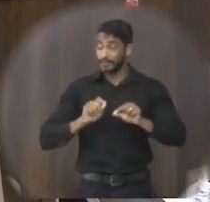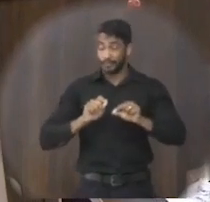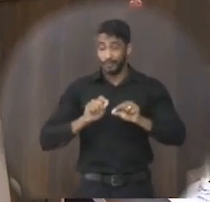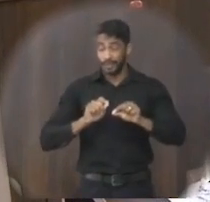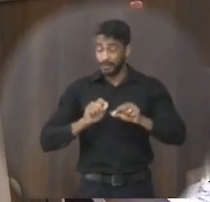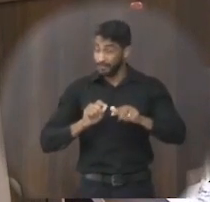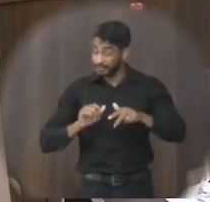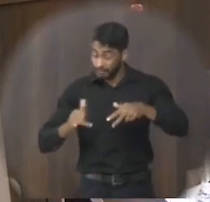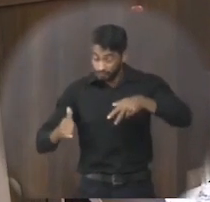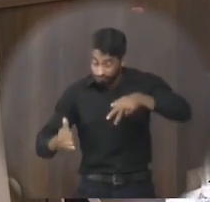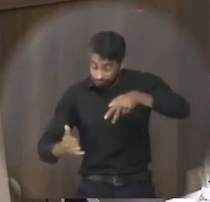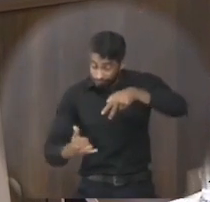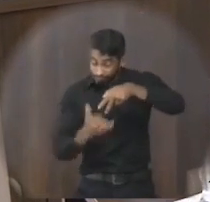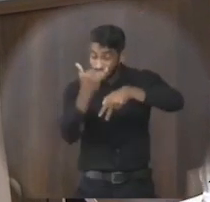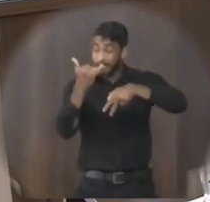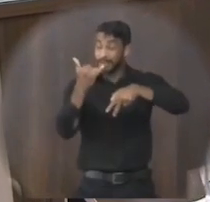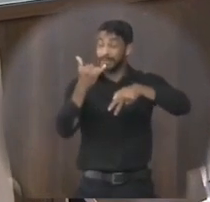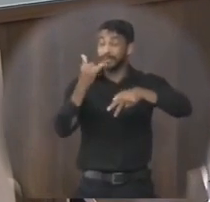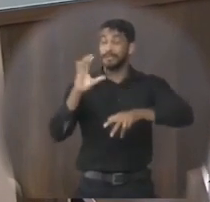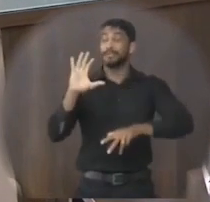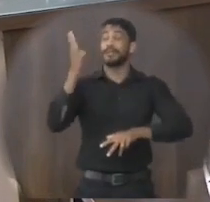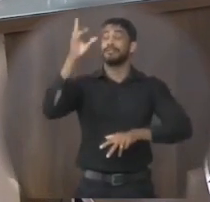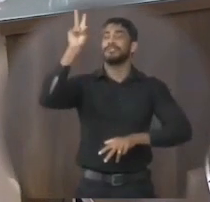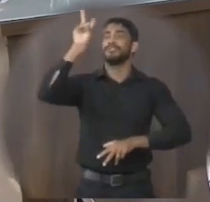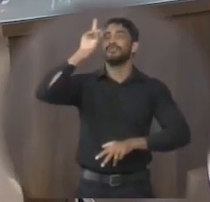tragédia da história de Janaúba, né?